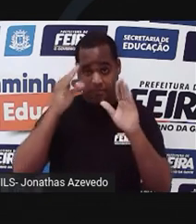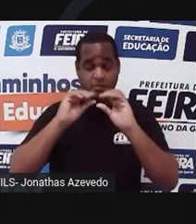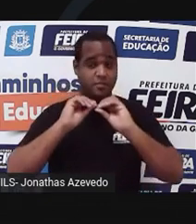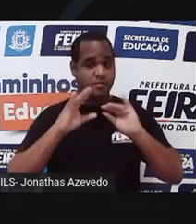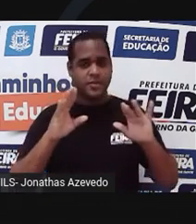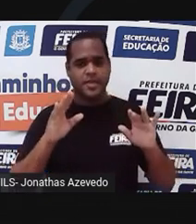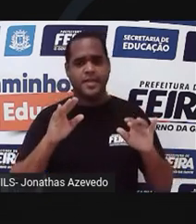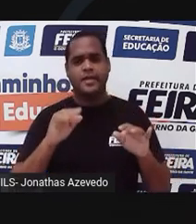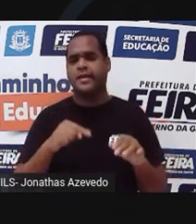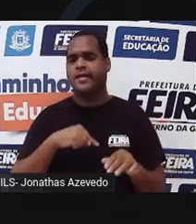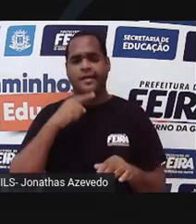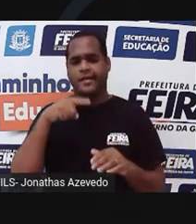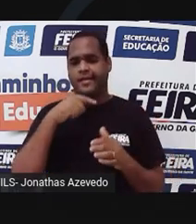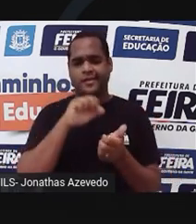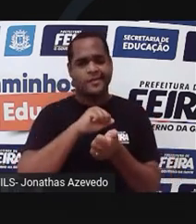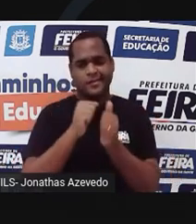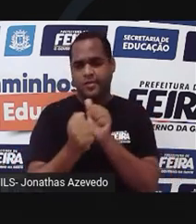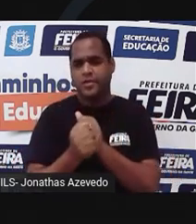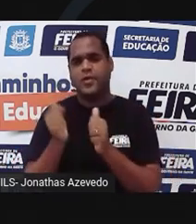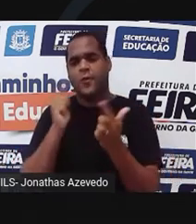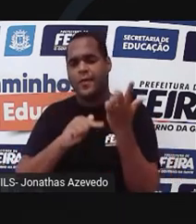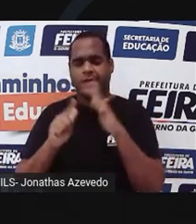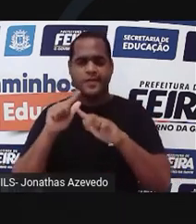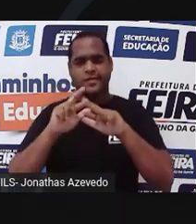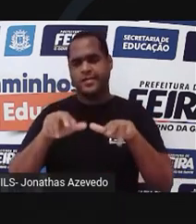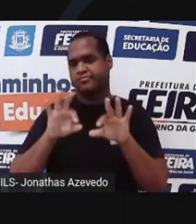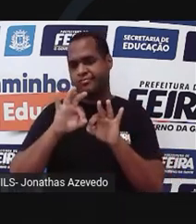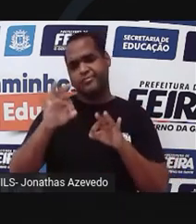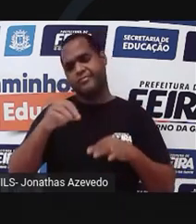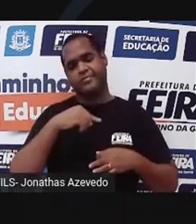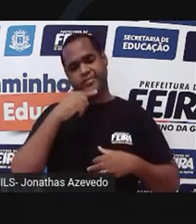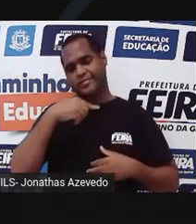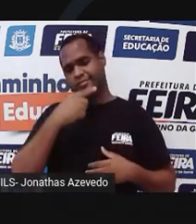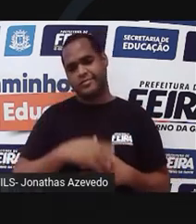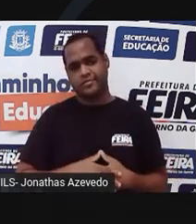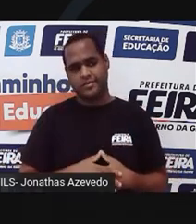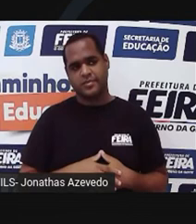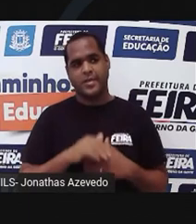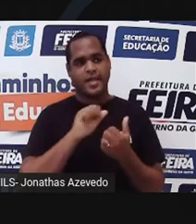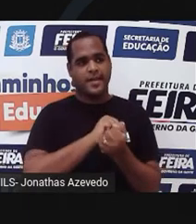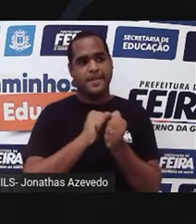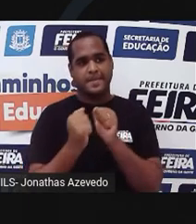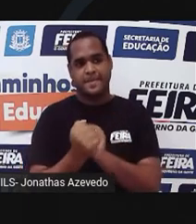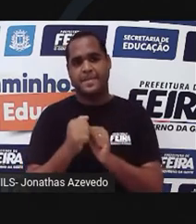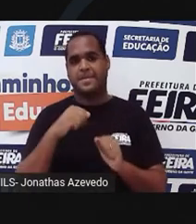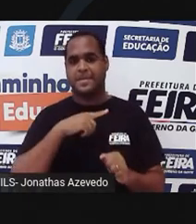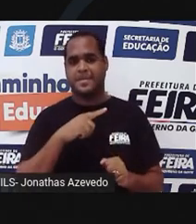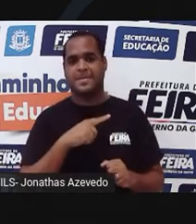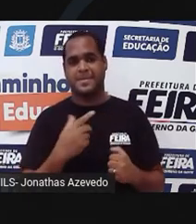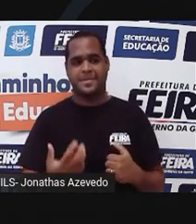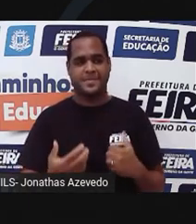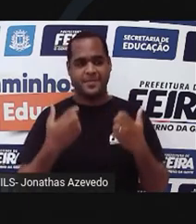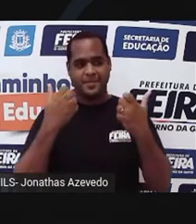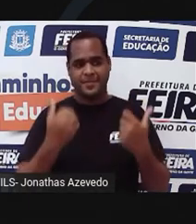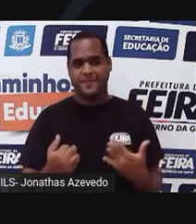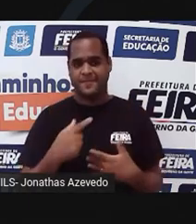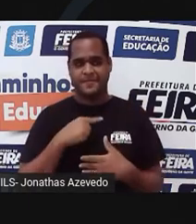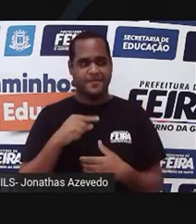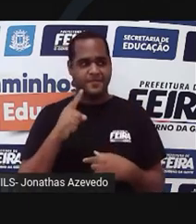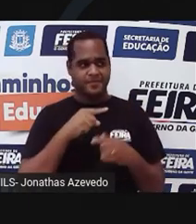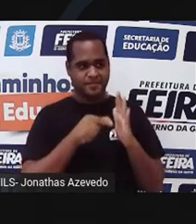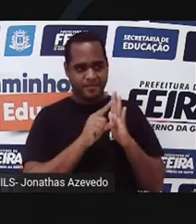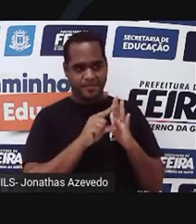Ela não adquiriu, ela não ganhou um download, como pensaria a Lamar. Ela se adaptou por uma característica pré